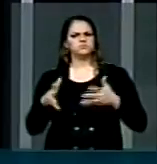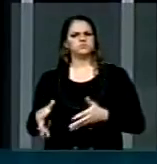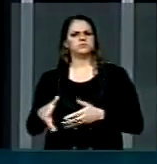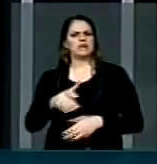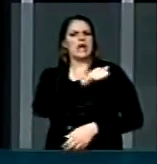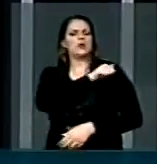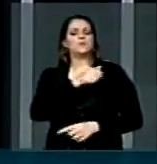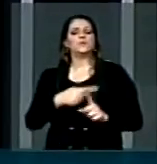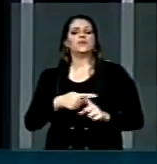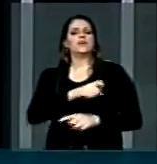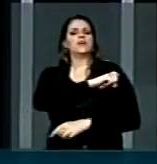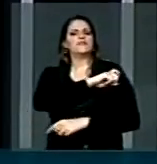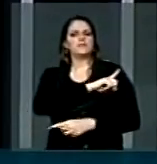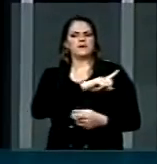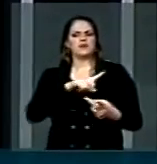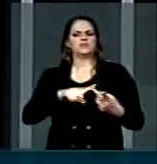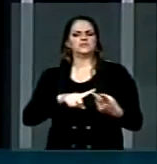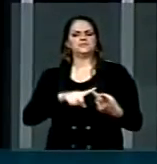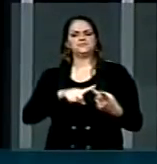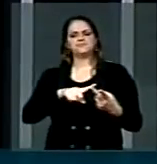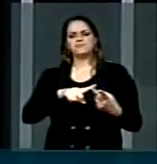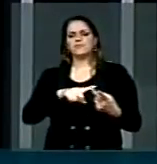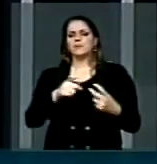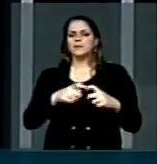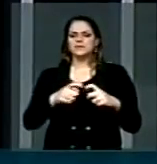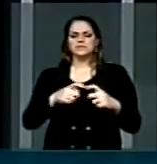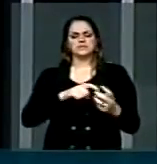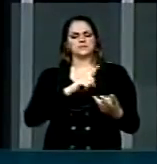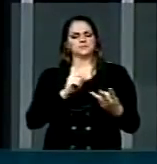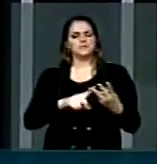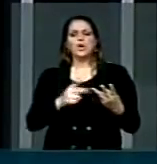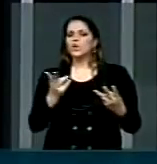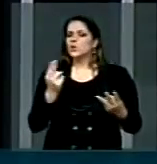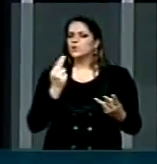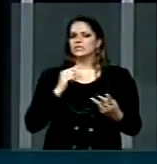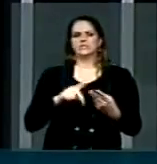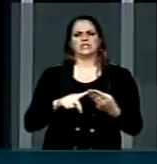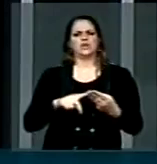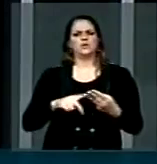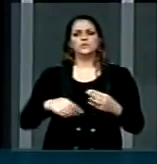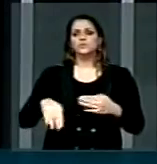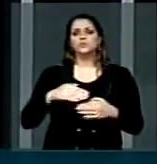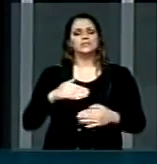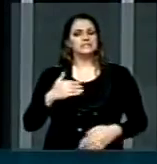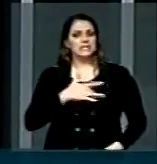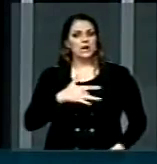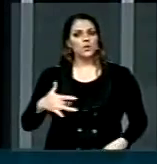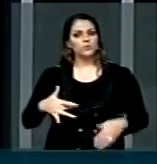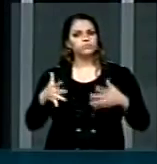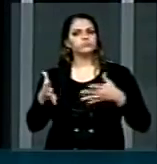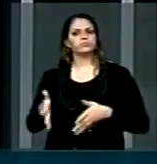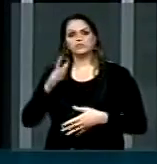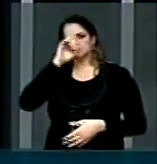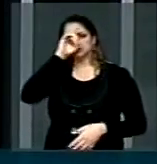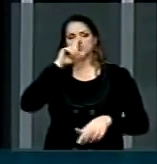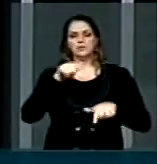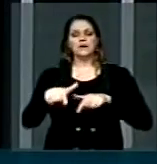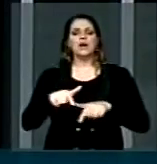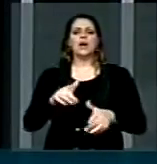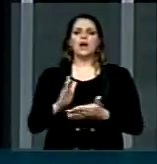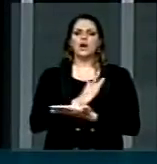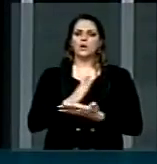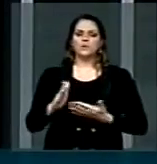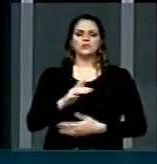medicina, de nutrição, todos voltados para a área da saúde, e parte dos alunos que não